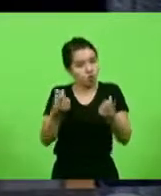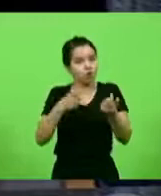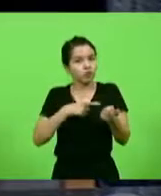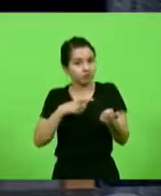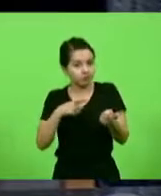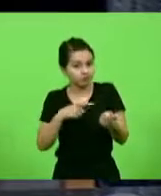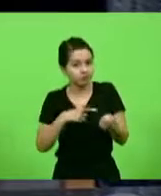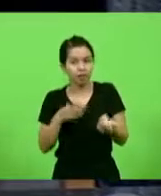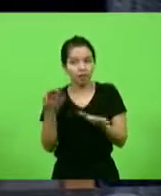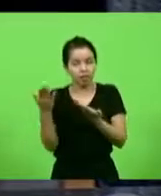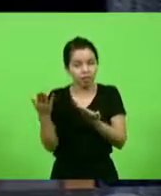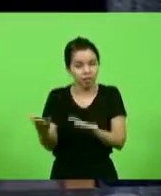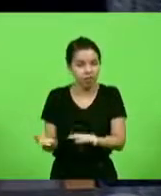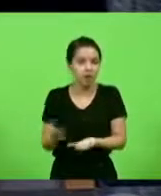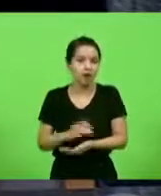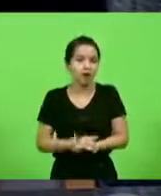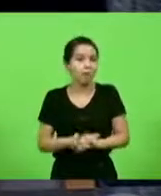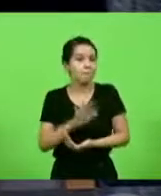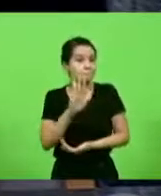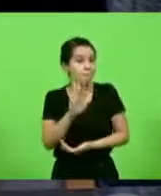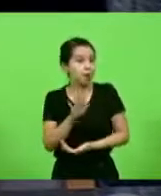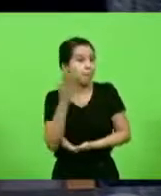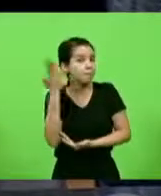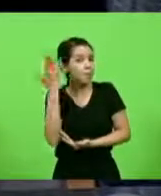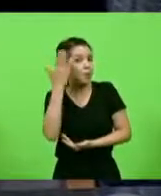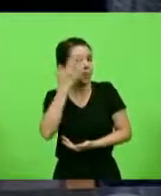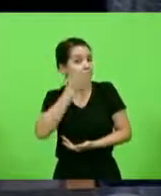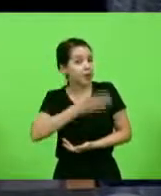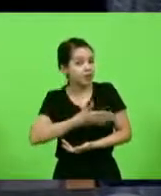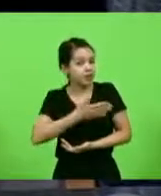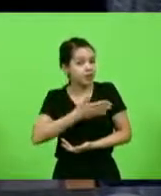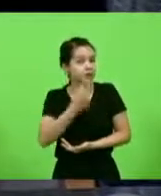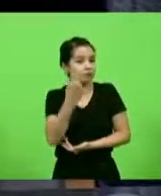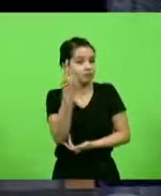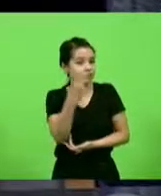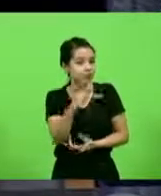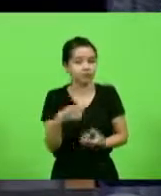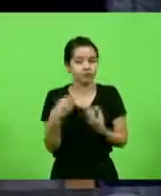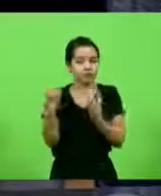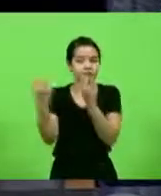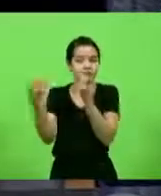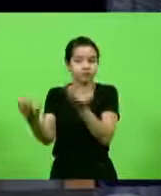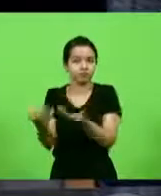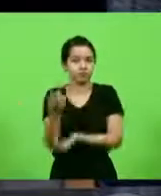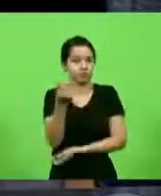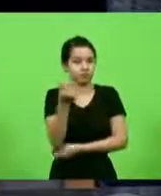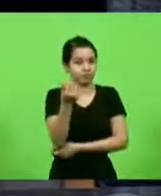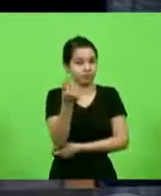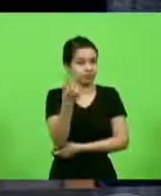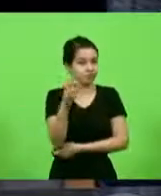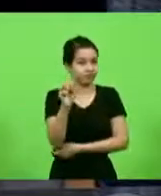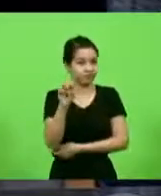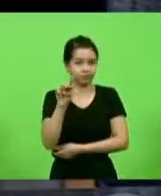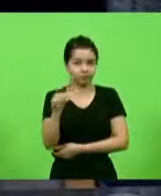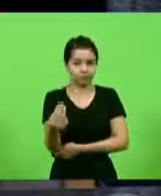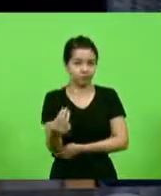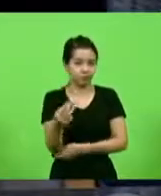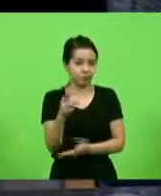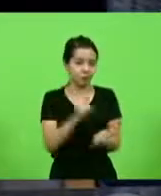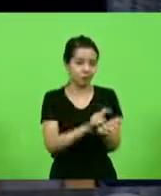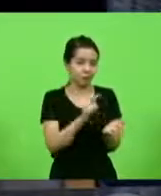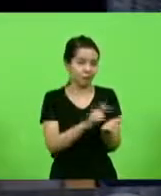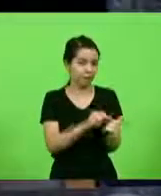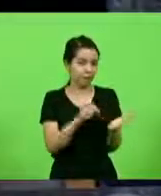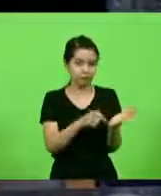lamentavelmente, a promessa de entregar os 28 milhões para centro de convenções ficou no papel. Fomos